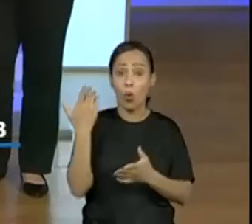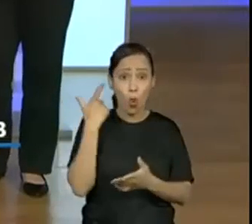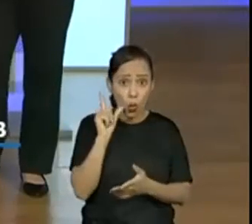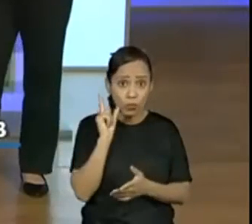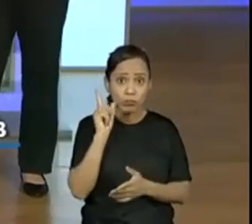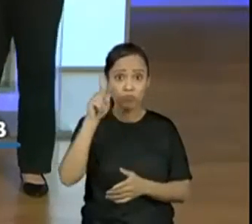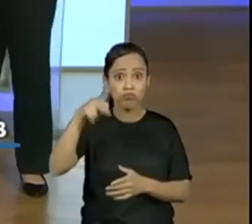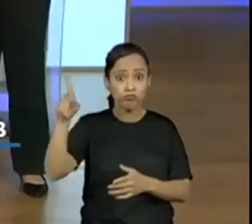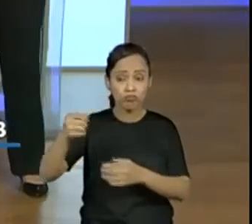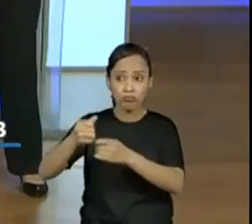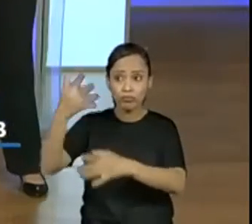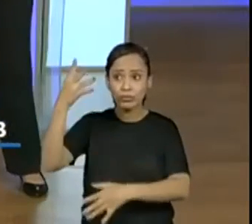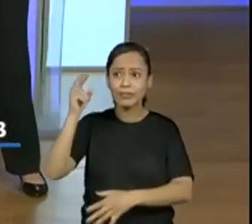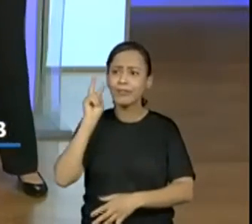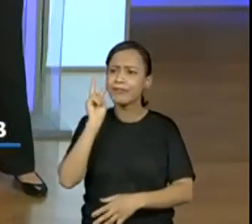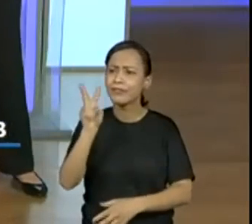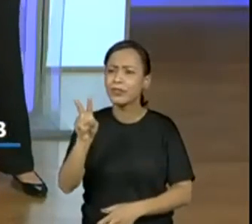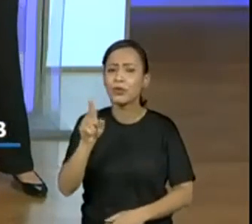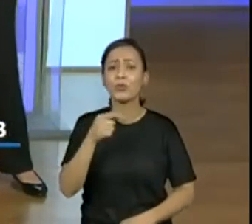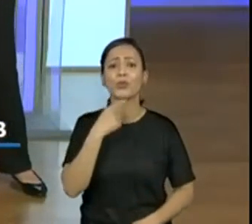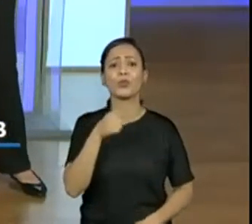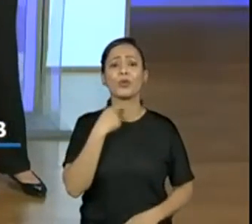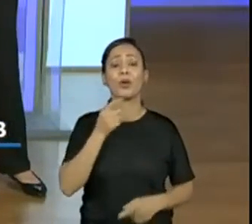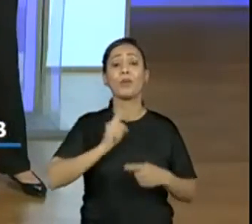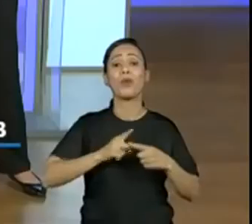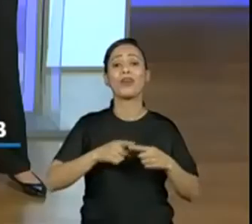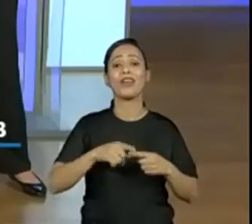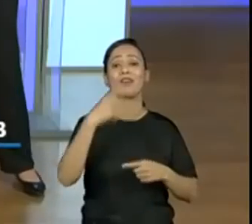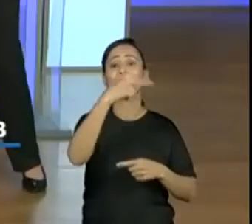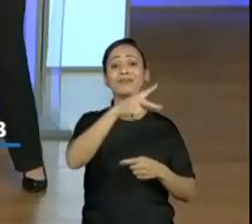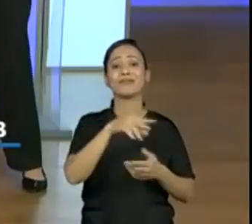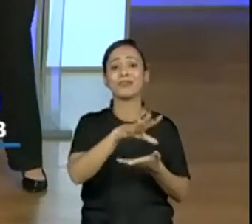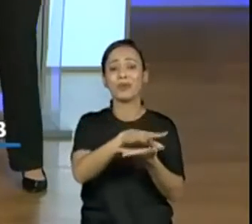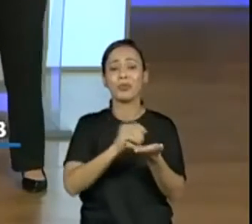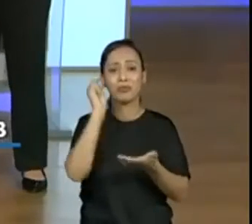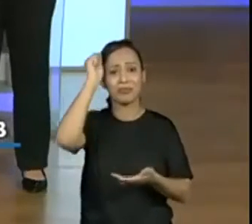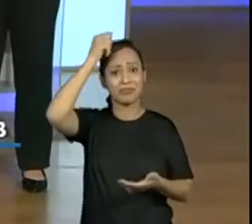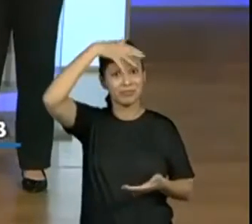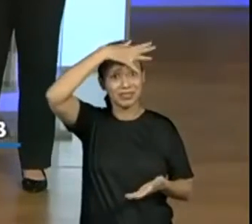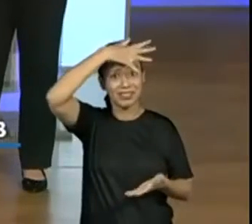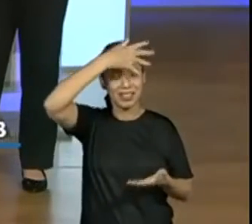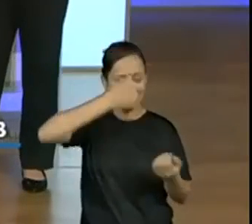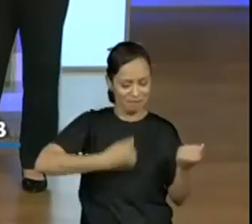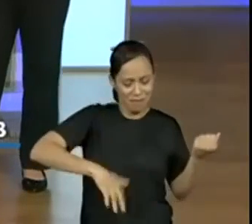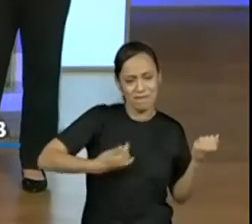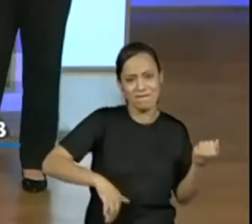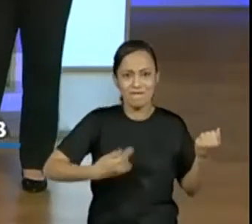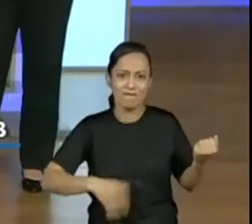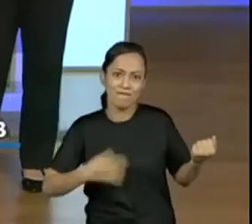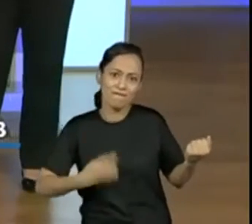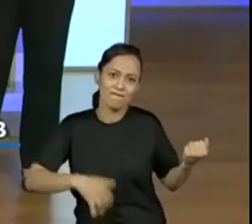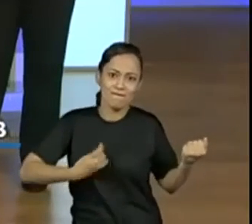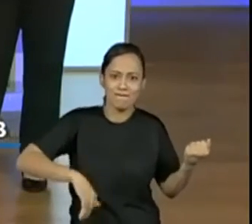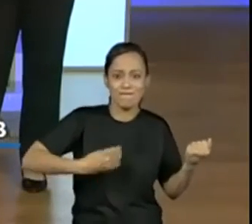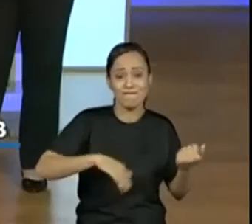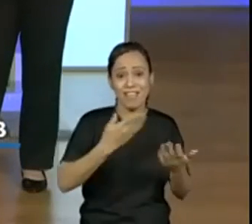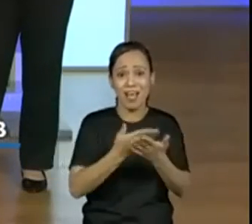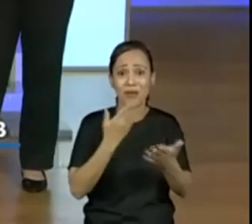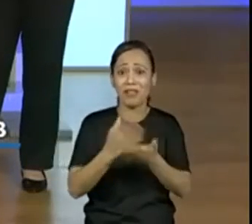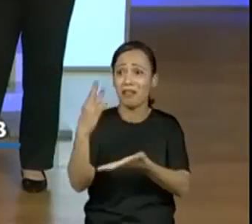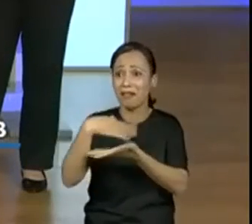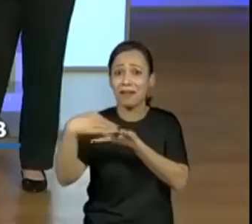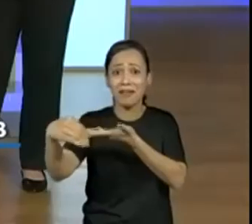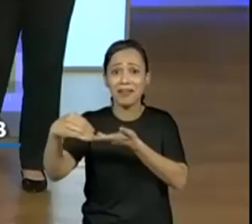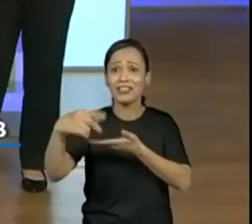mas ela começou agora a fazer aulas de violão, inspirada aí nas suas aulas. Ai, que maravilha. Olha que legal. Que legal, bom mesmo.